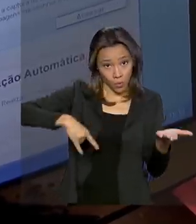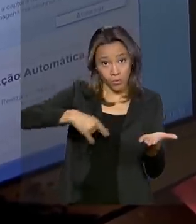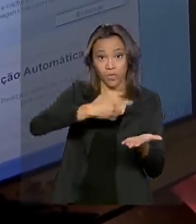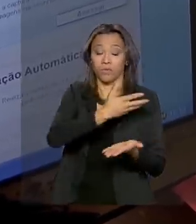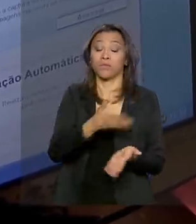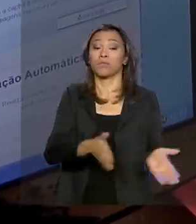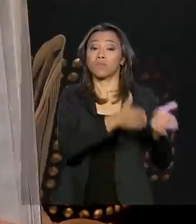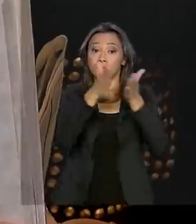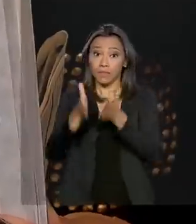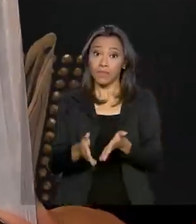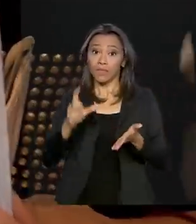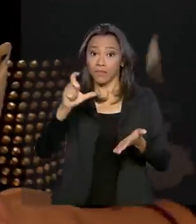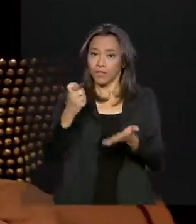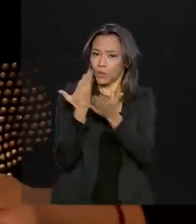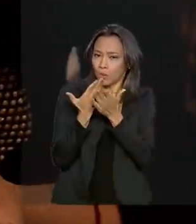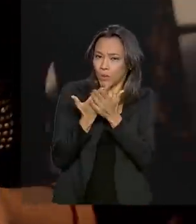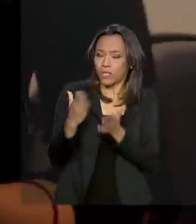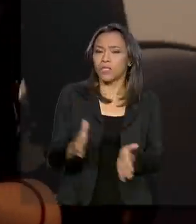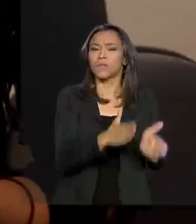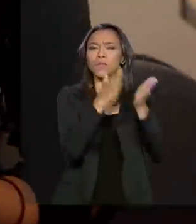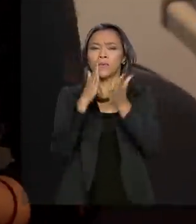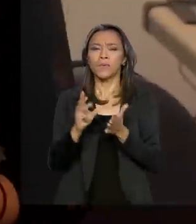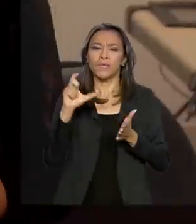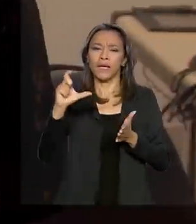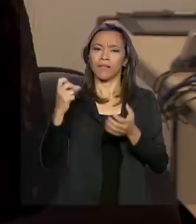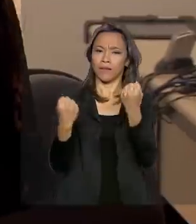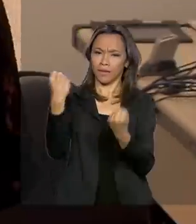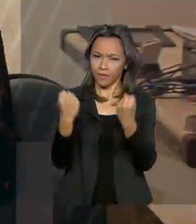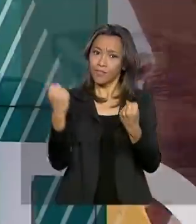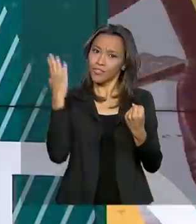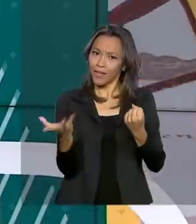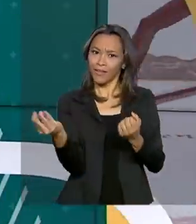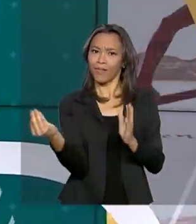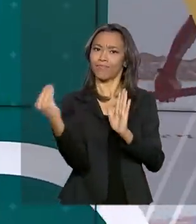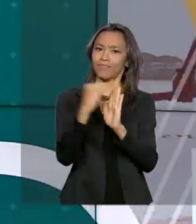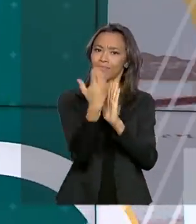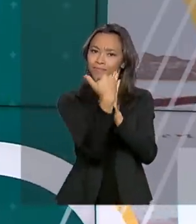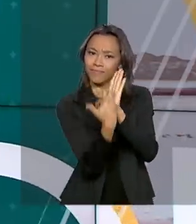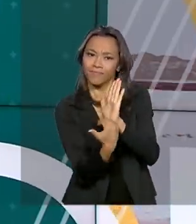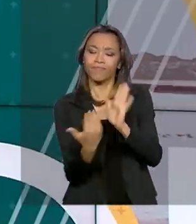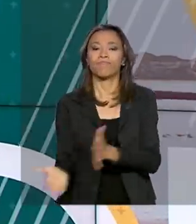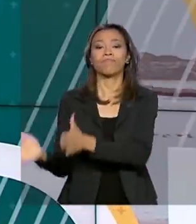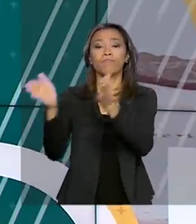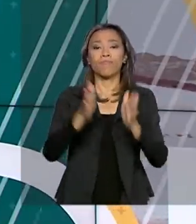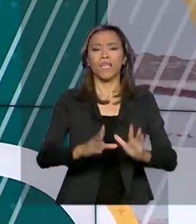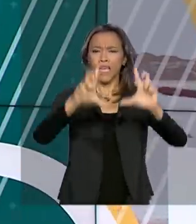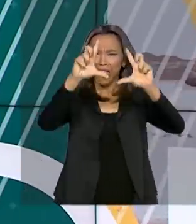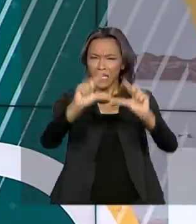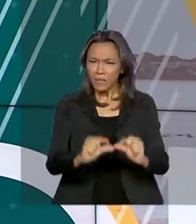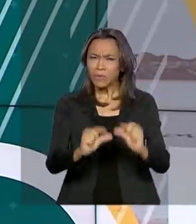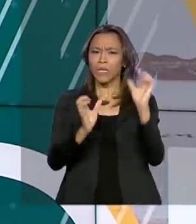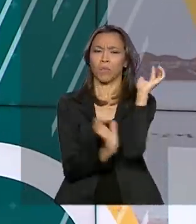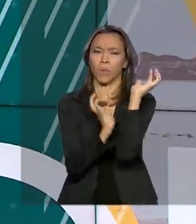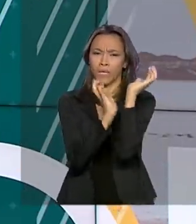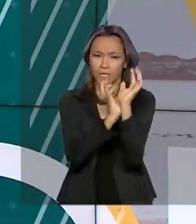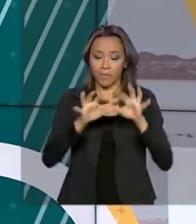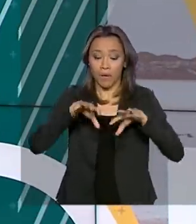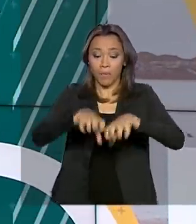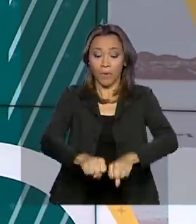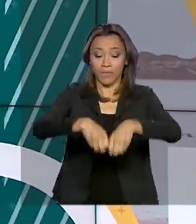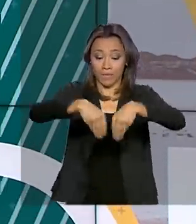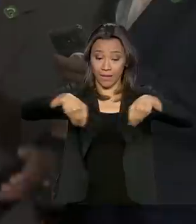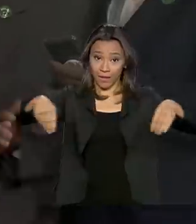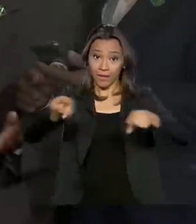estudantil e carteira de trânsito já fazem parte dessa lista. Simplificar a posse da terra e incentivar a preservação